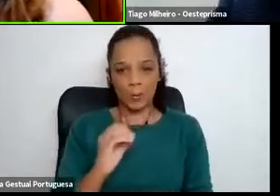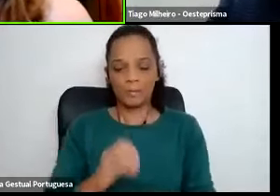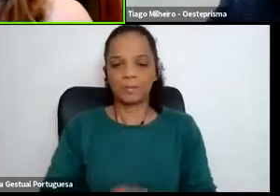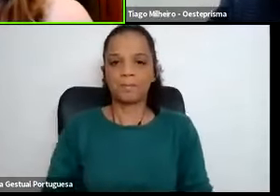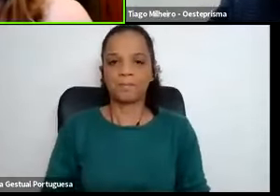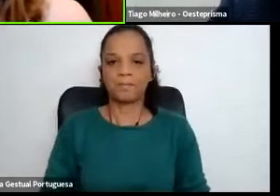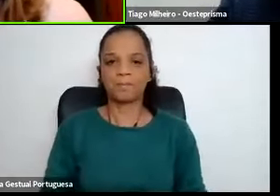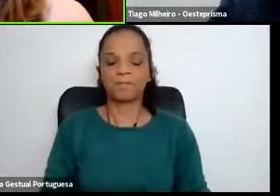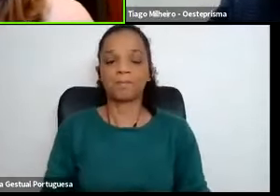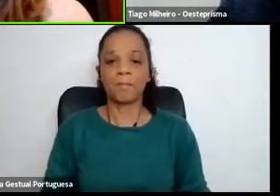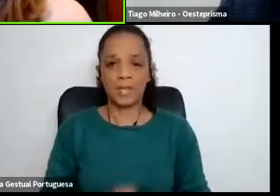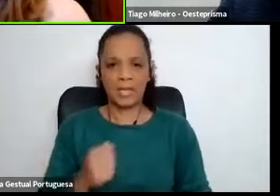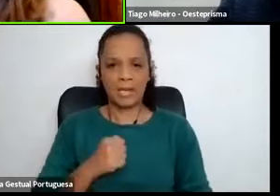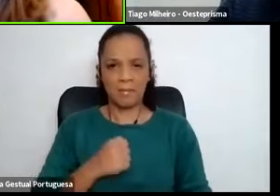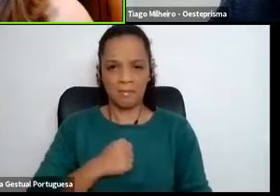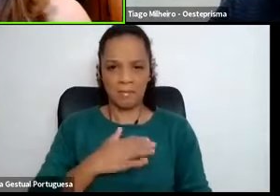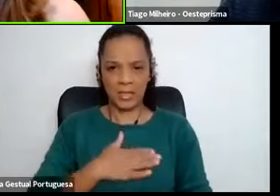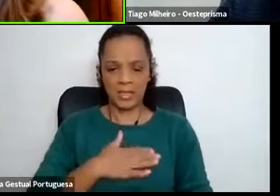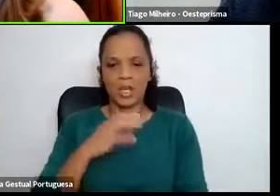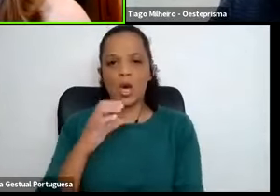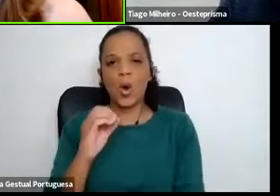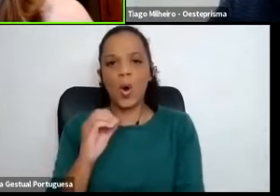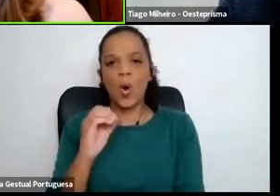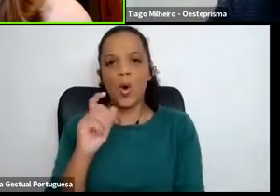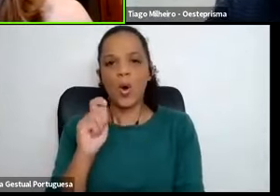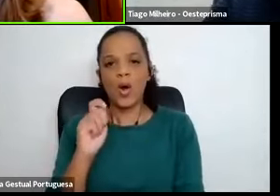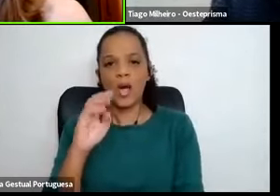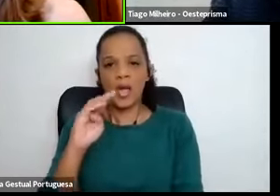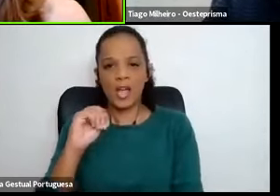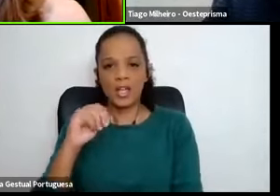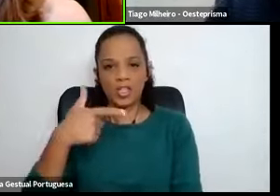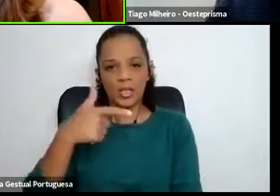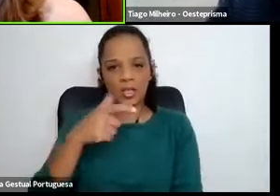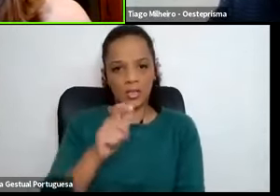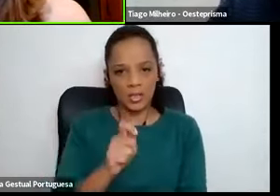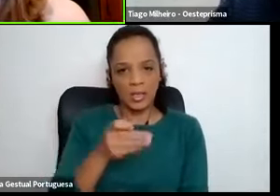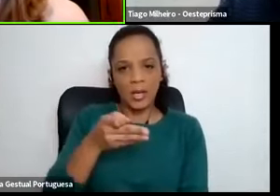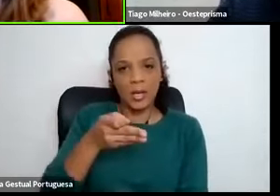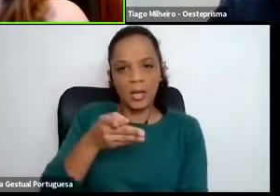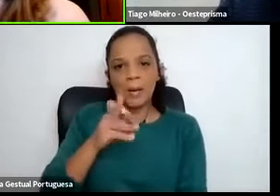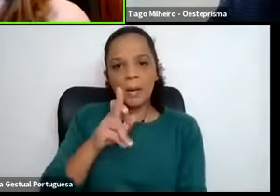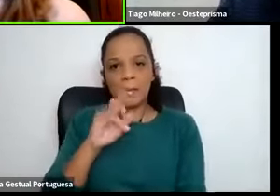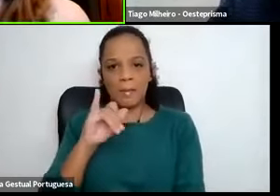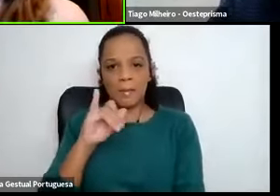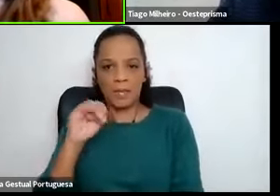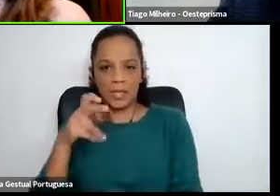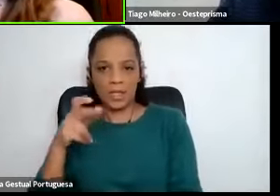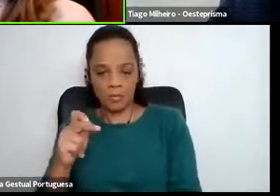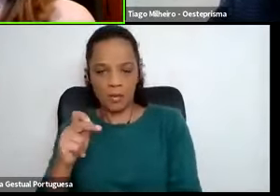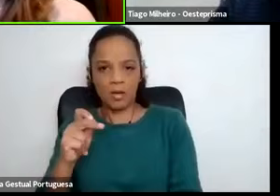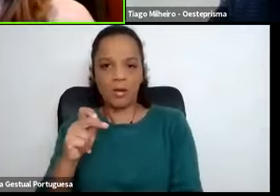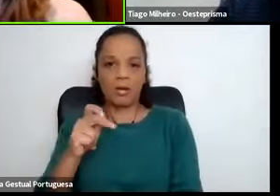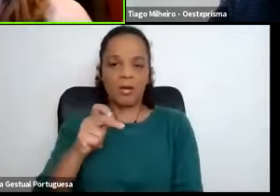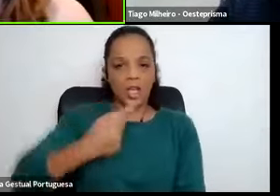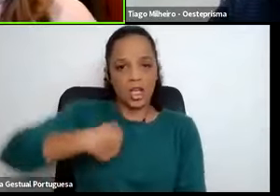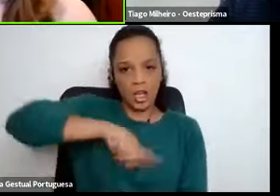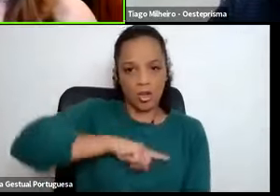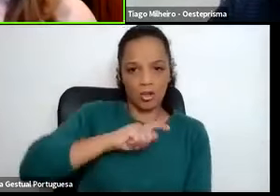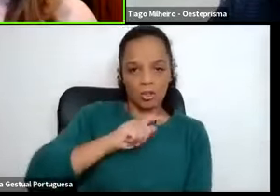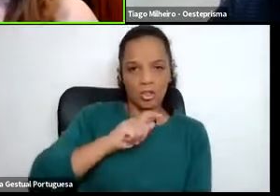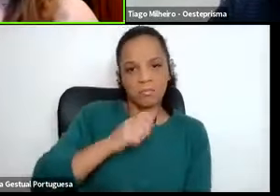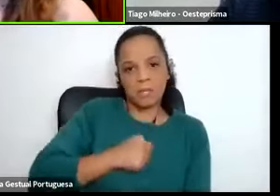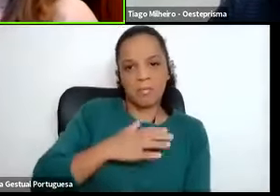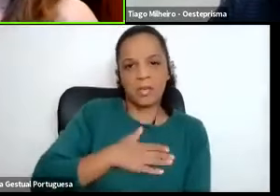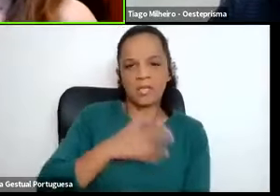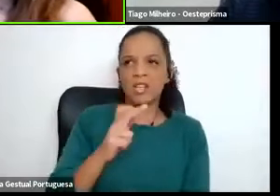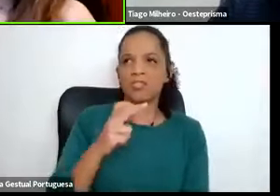A Oeste Prisma e a OED têm uma relação de colaboração de mais de 10 anos, 11 anos,